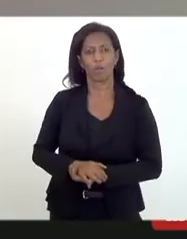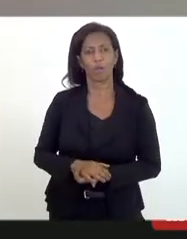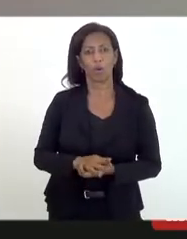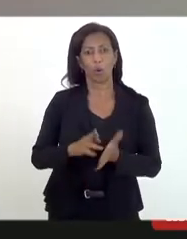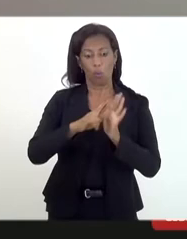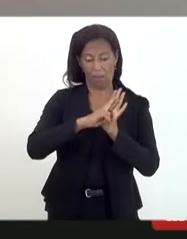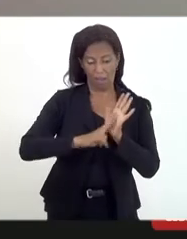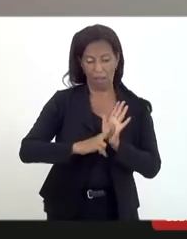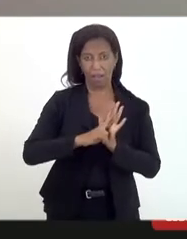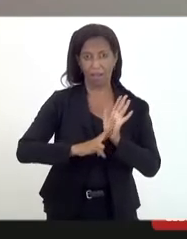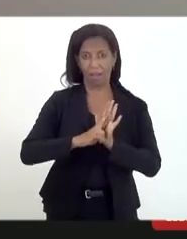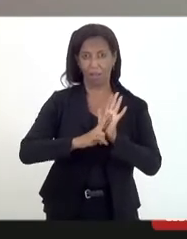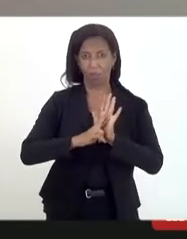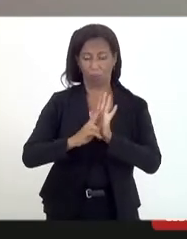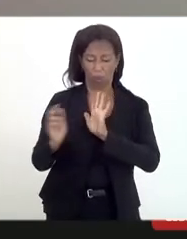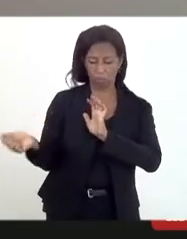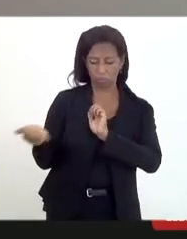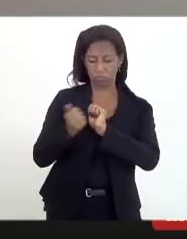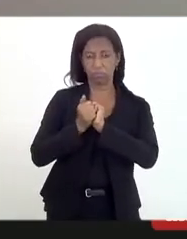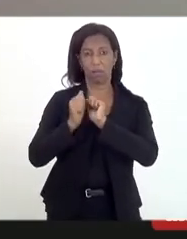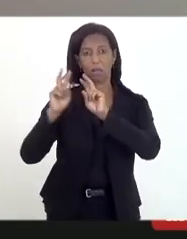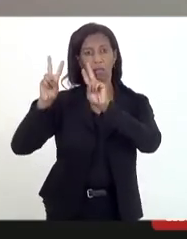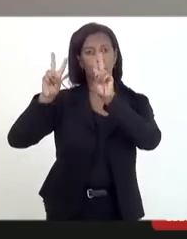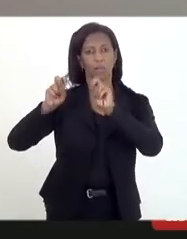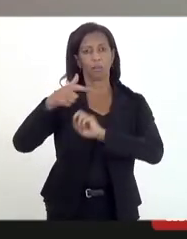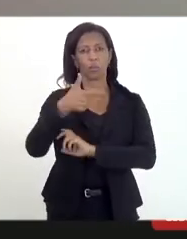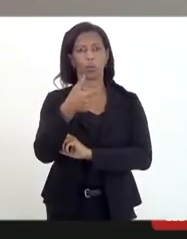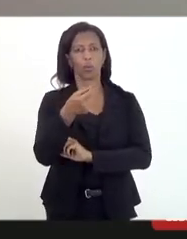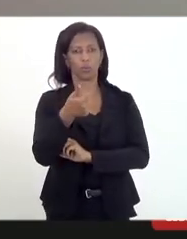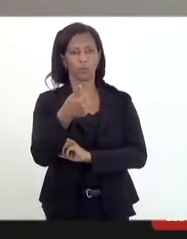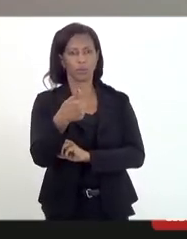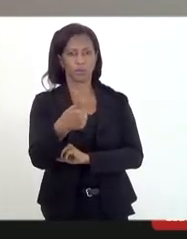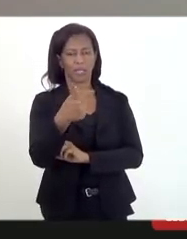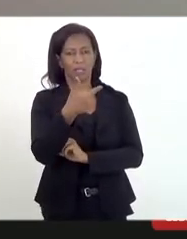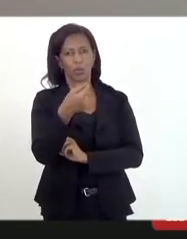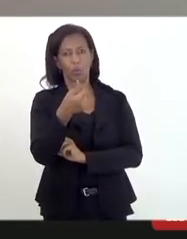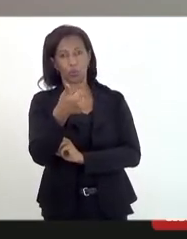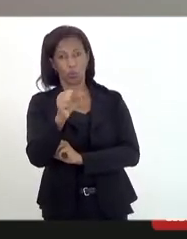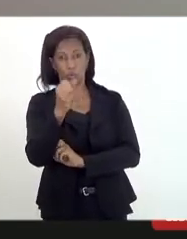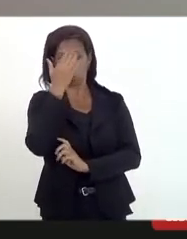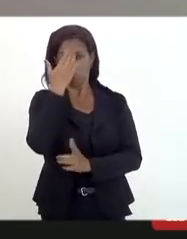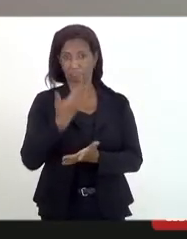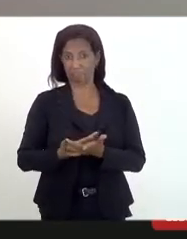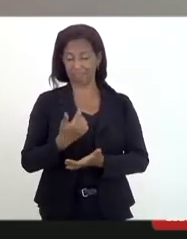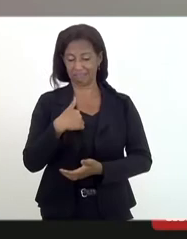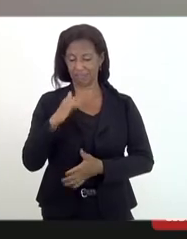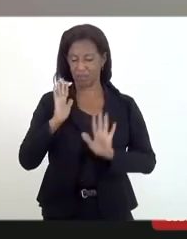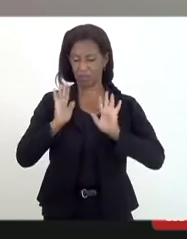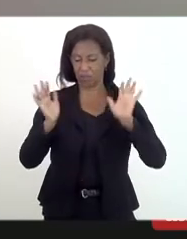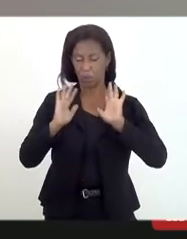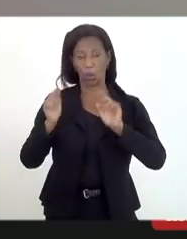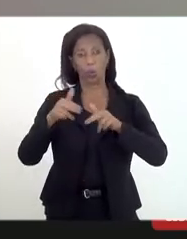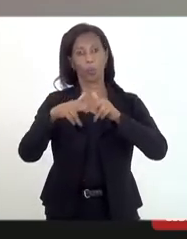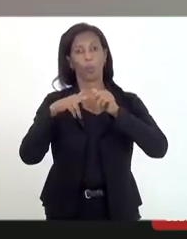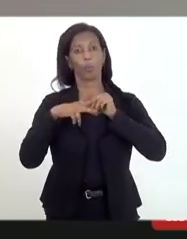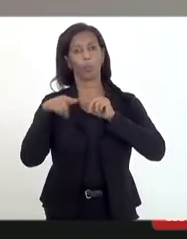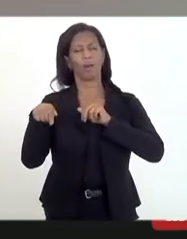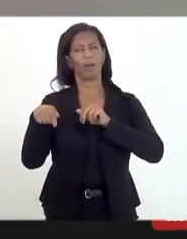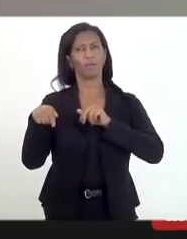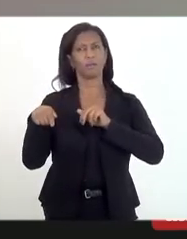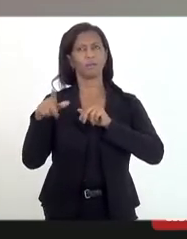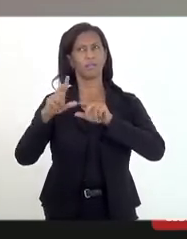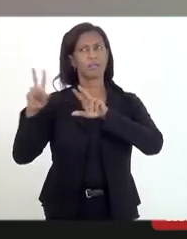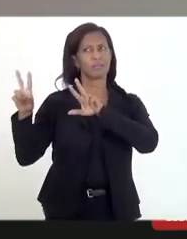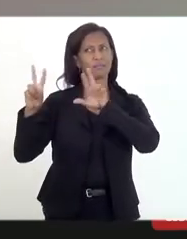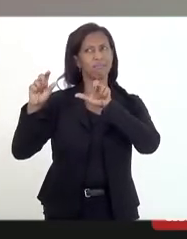referente ao tema entre 2017 e 2018. Acredito eu que, sobretudo, por conta dessa atuação, eu tenha sido